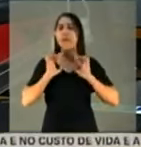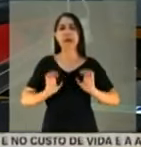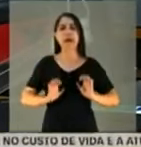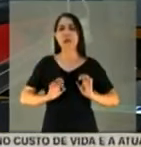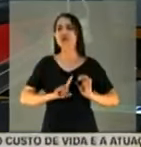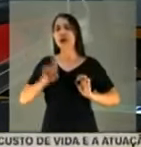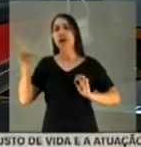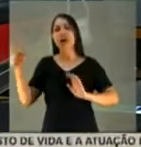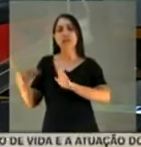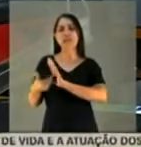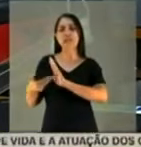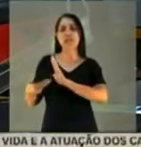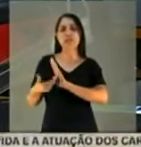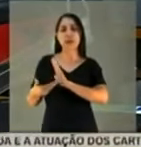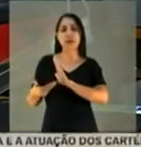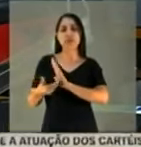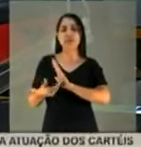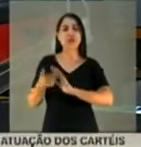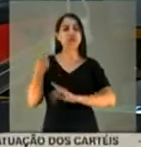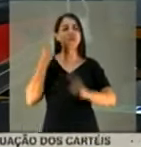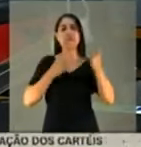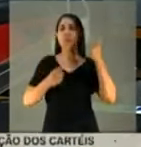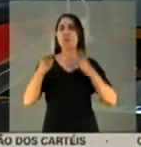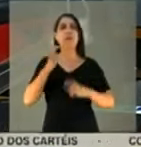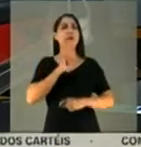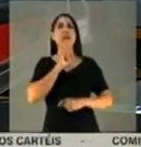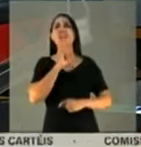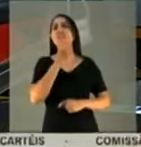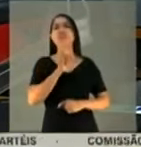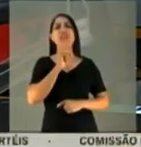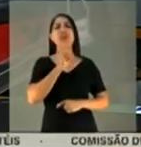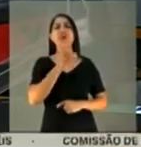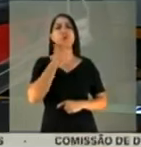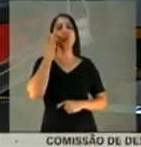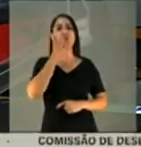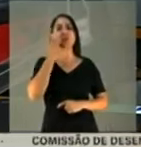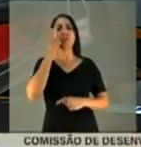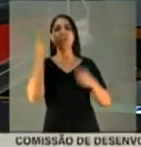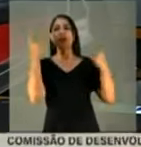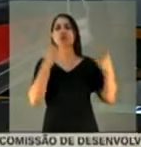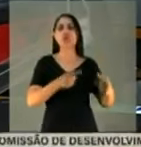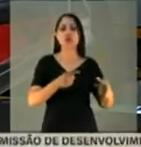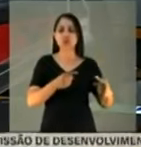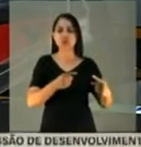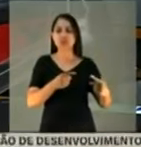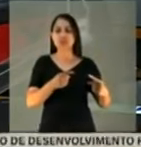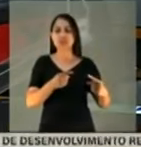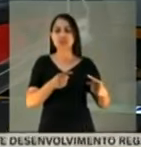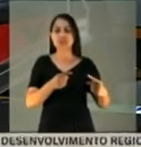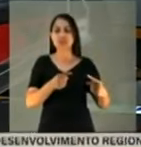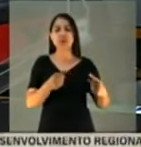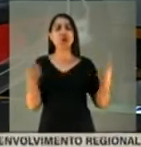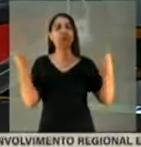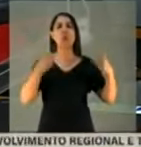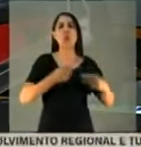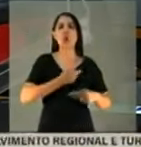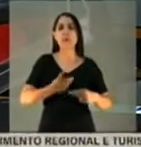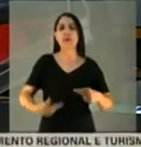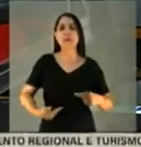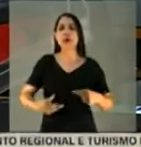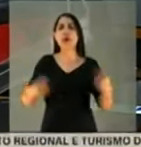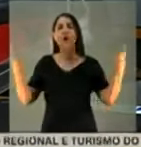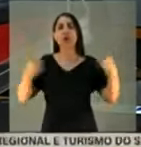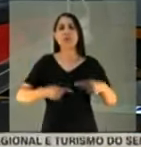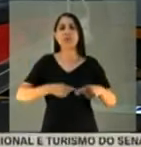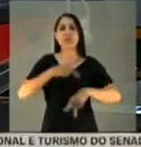da Câmara dos Deputados, que nenhum deputado vai ter coragem de surgir contra a Vossa Excelência, contra a opinião pública, contra a massa